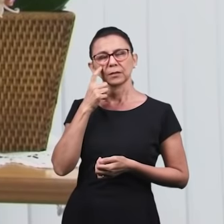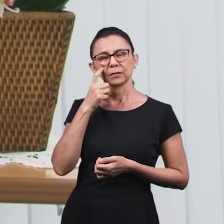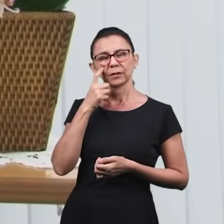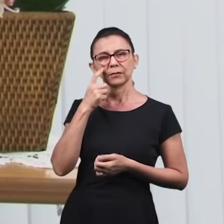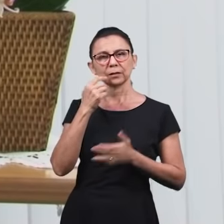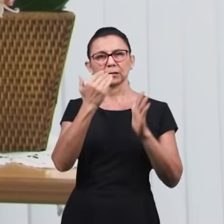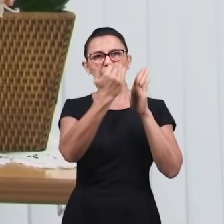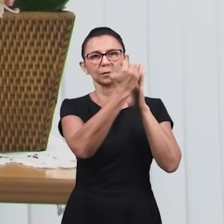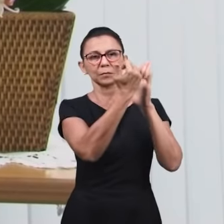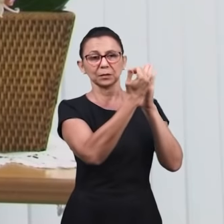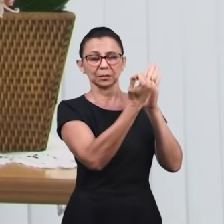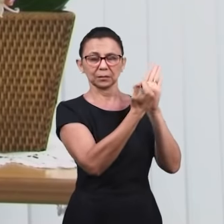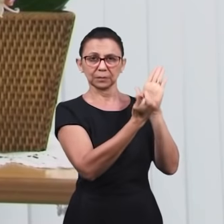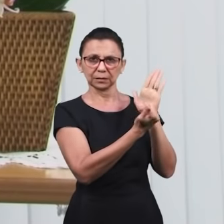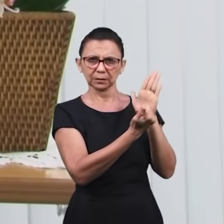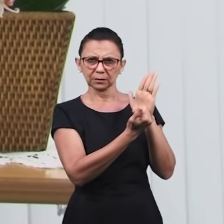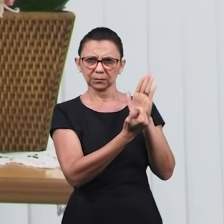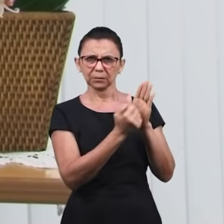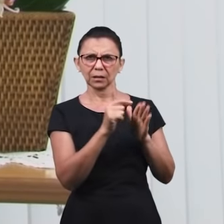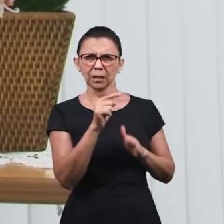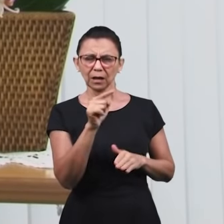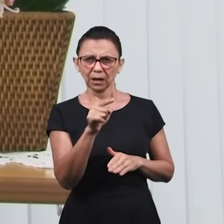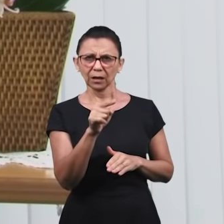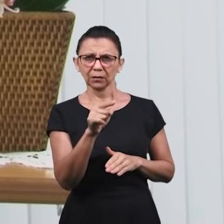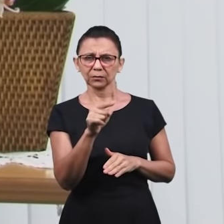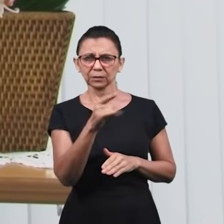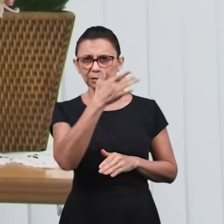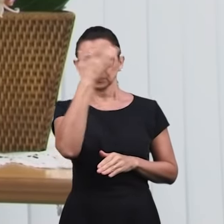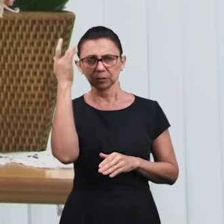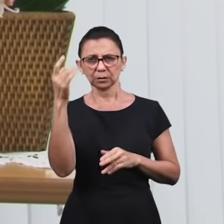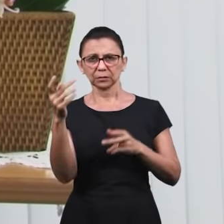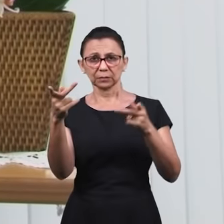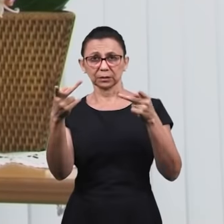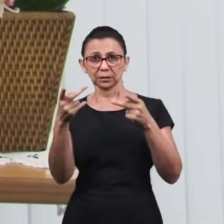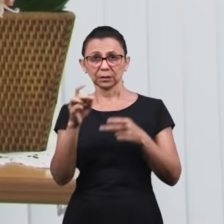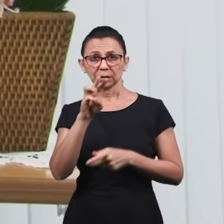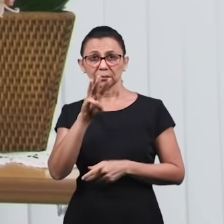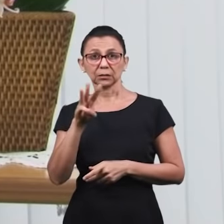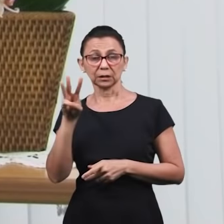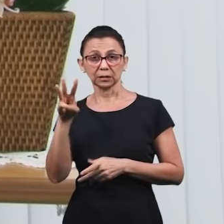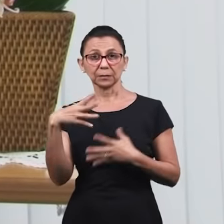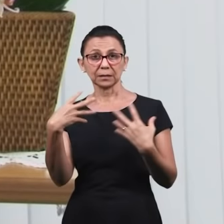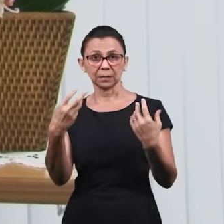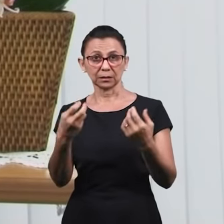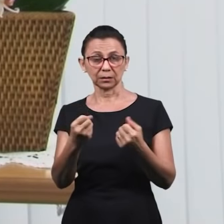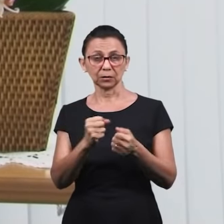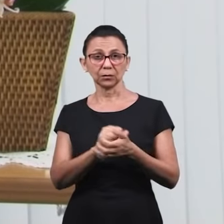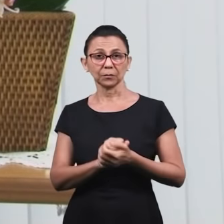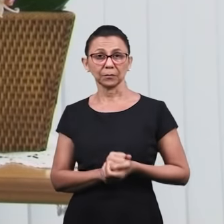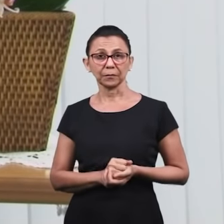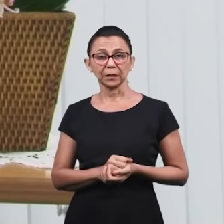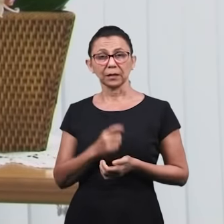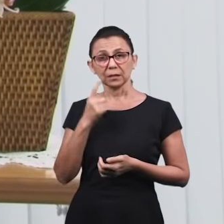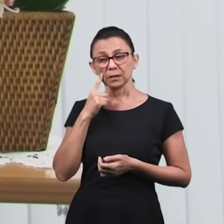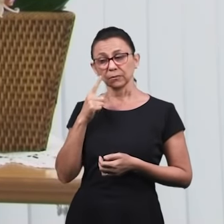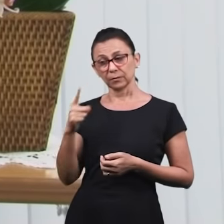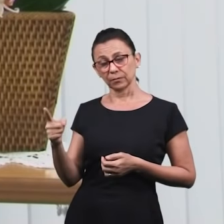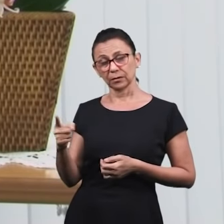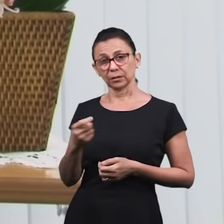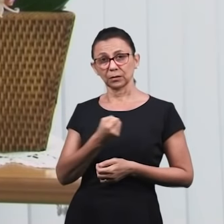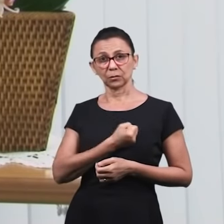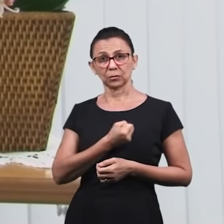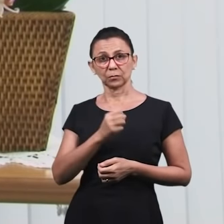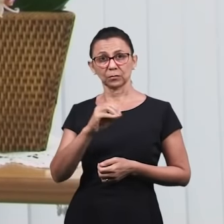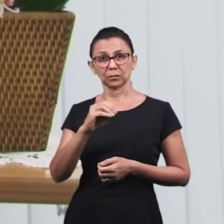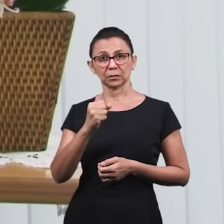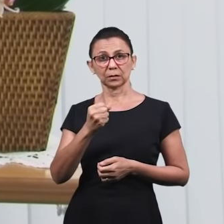toda a programação. Se você é visitante que está conosco, recebeu um link, um convite, você vai ver que há um número 0800, que aparece agora na